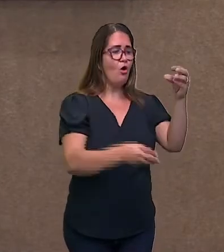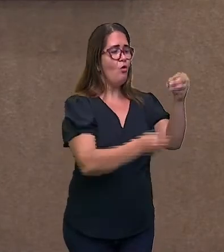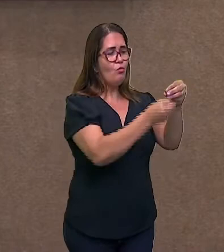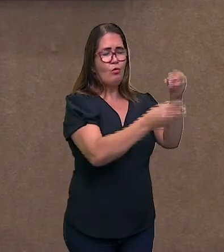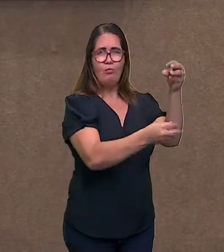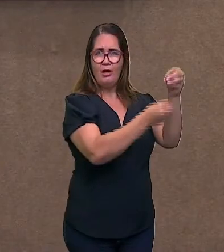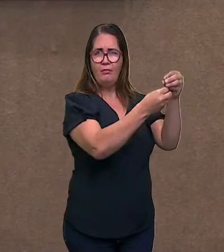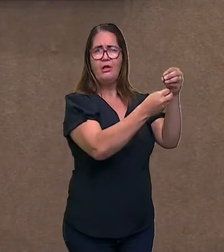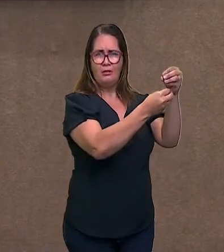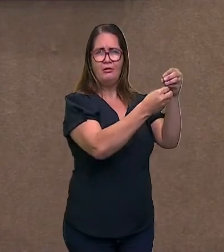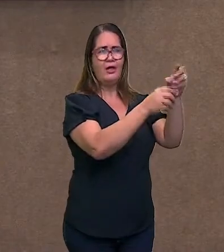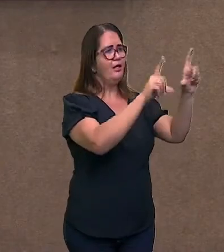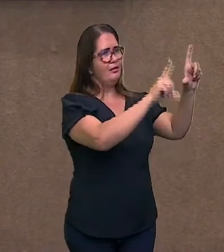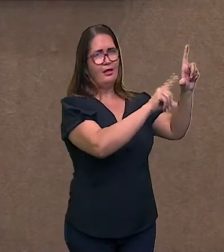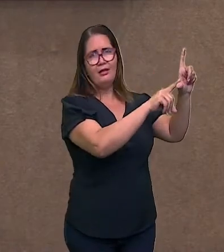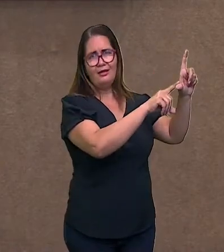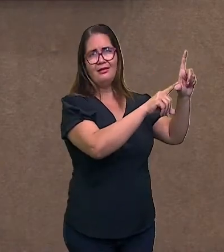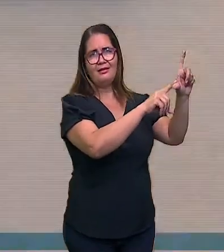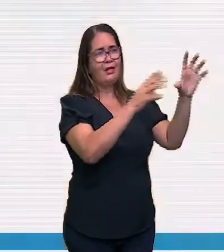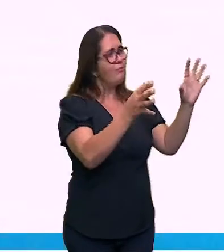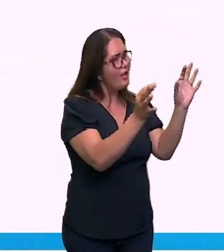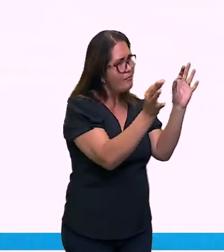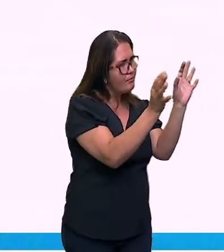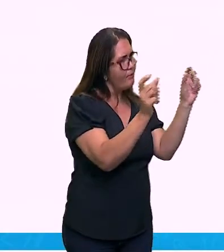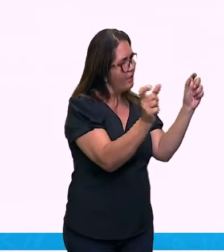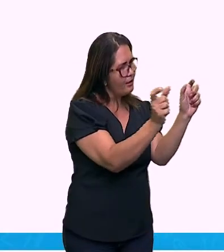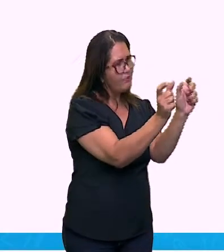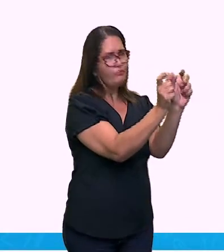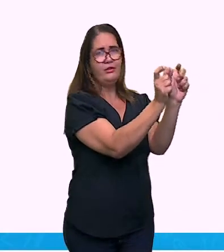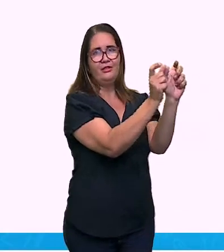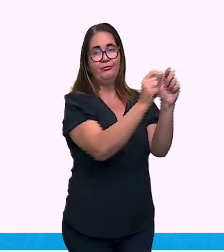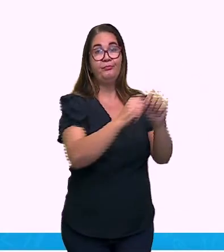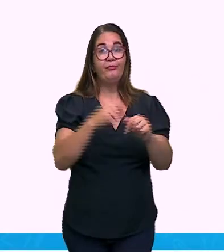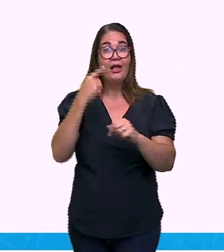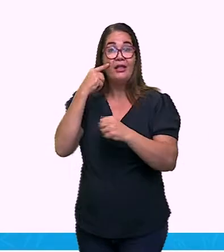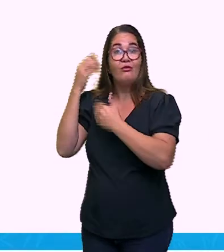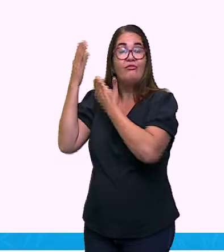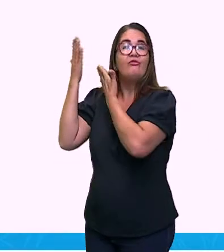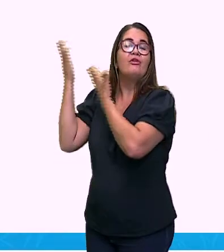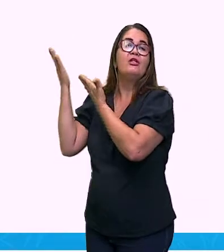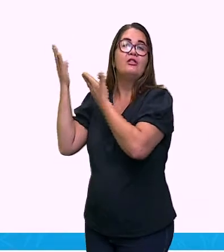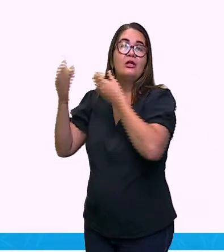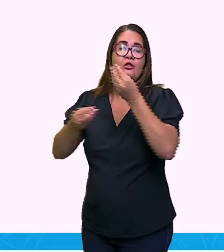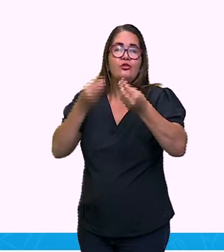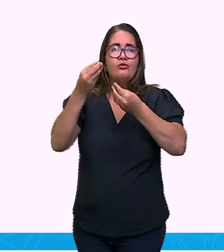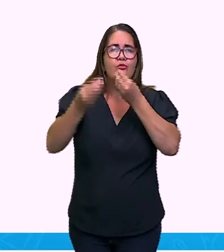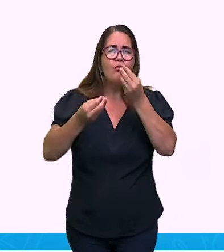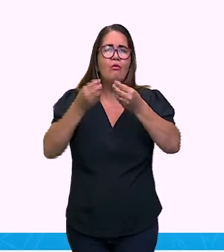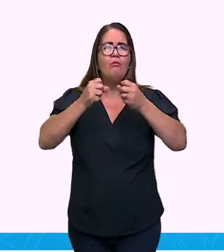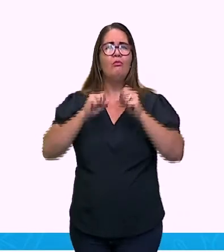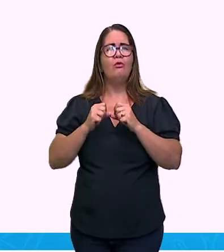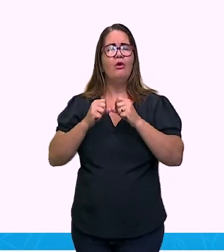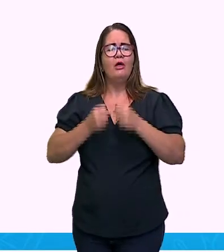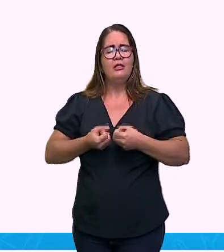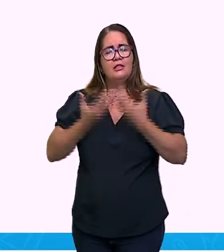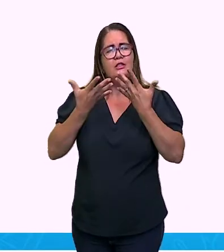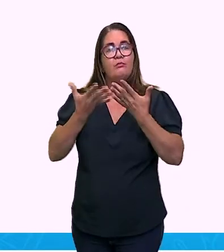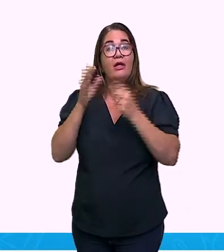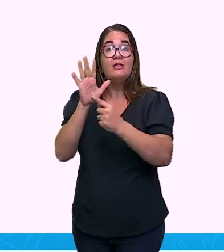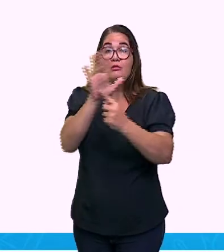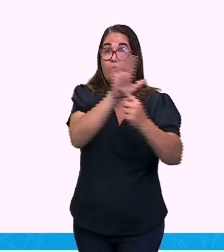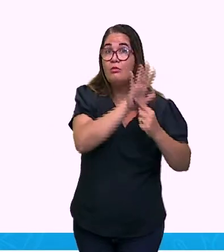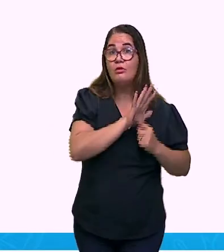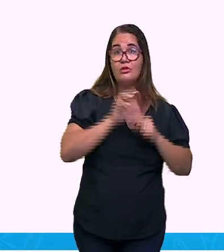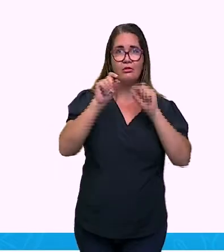as conjunções adversativas. O que elas expressam? Quando eu falo de adverso, eu estou falando do contrário, tá